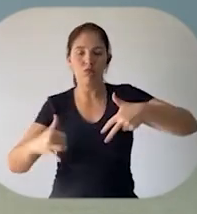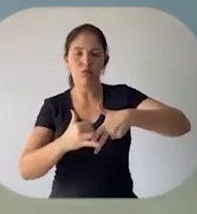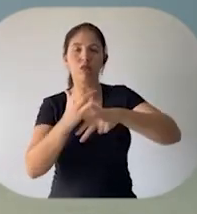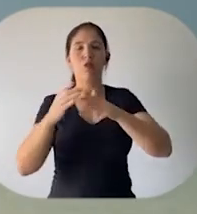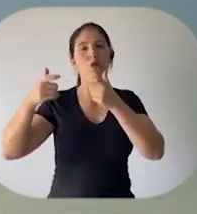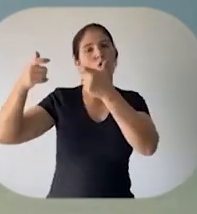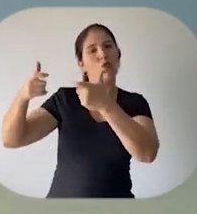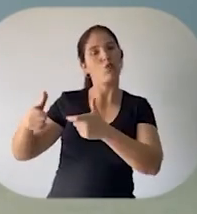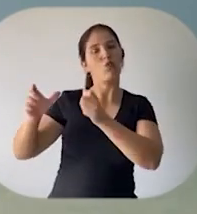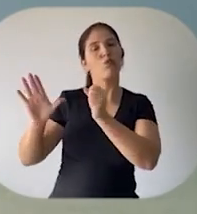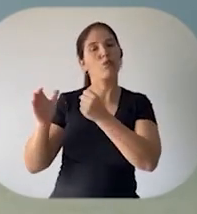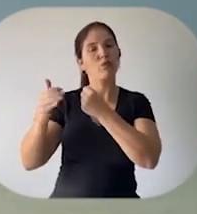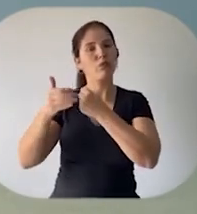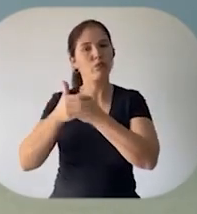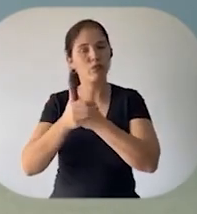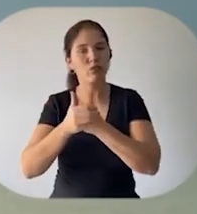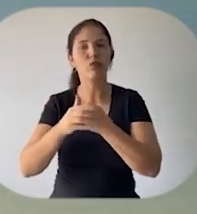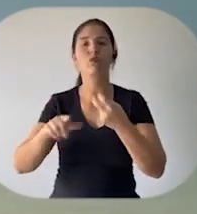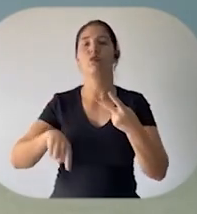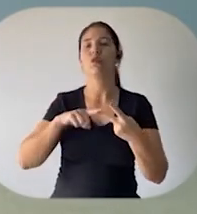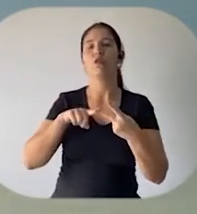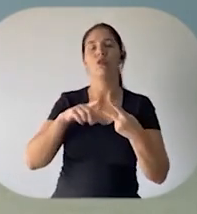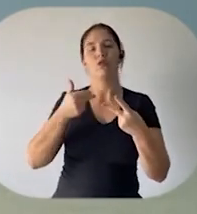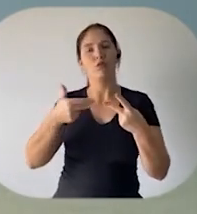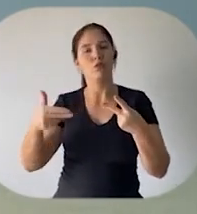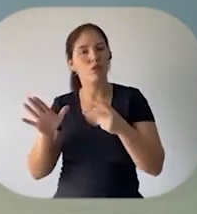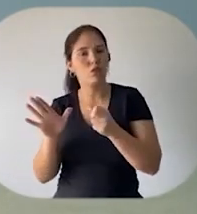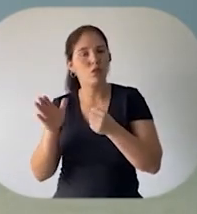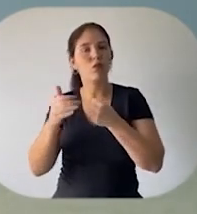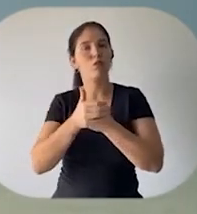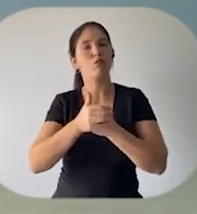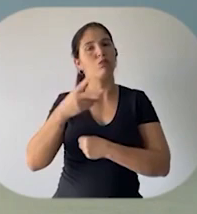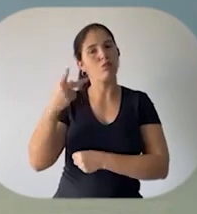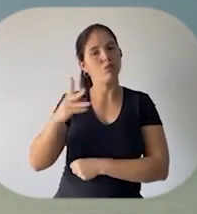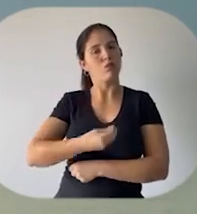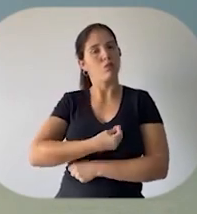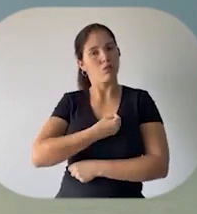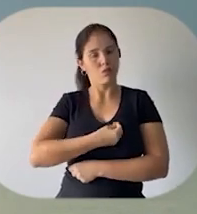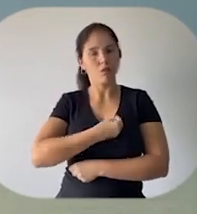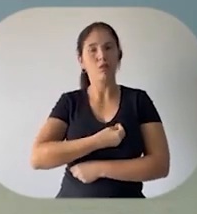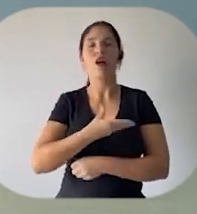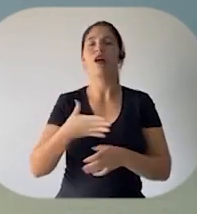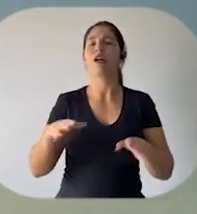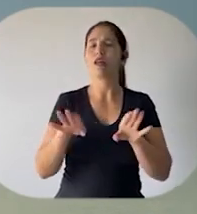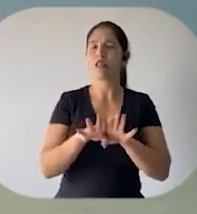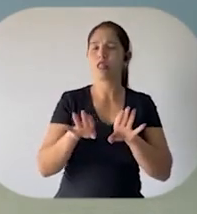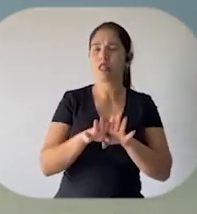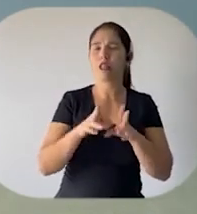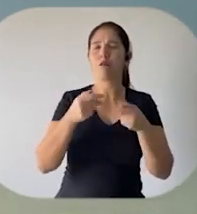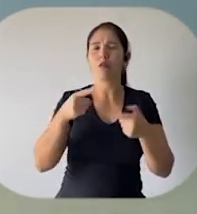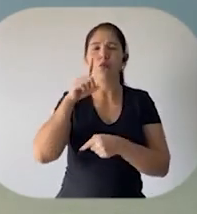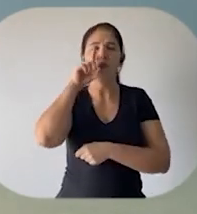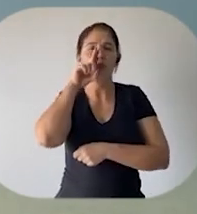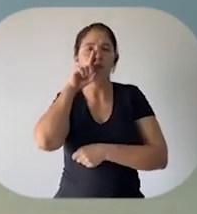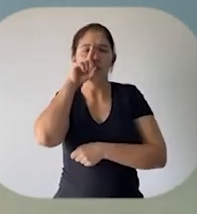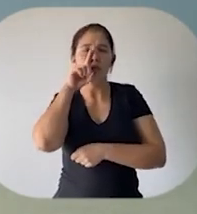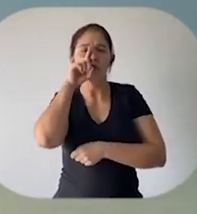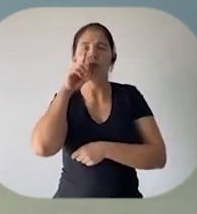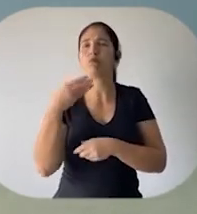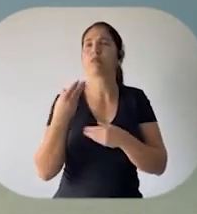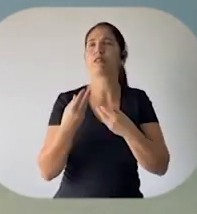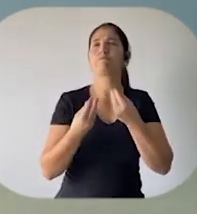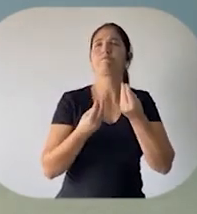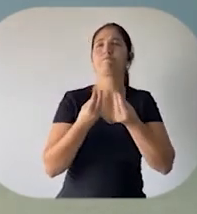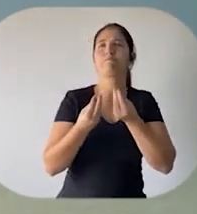vítima a abrigo de proteção, o requerimento de medidas protetivas de urgência e, nos casos mais graves, principalmente